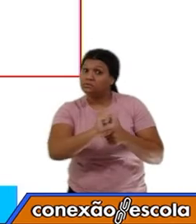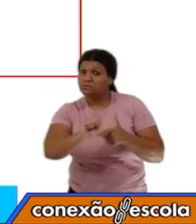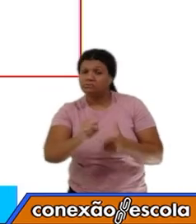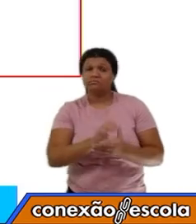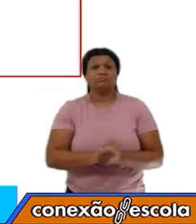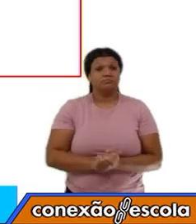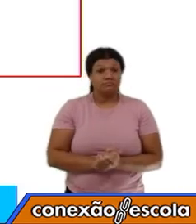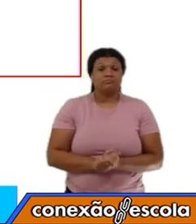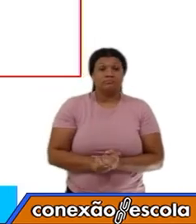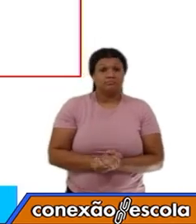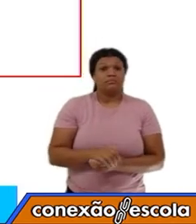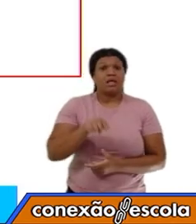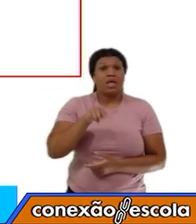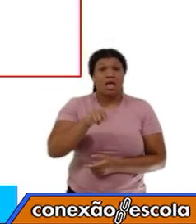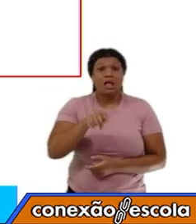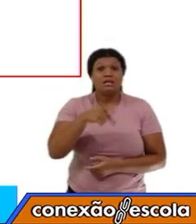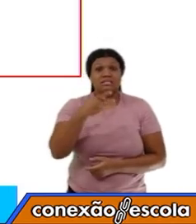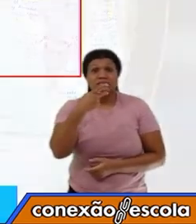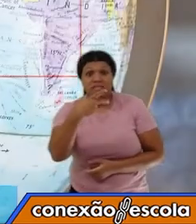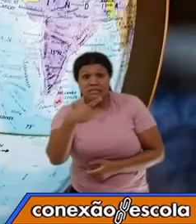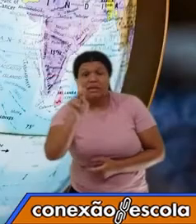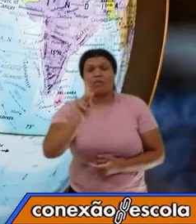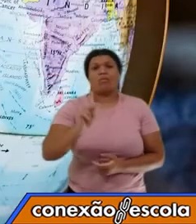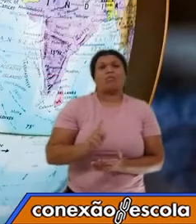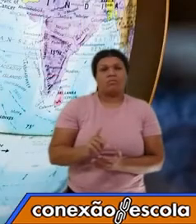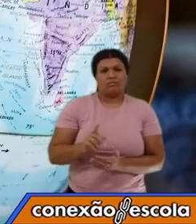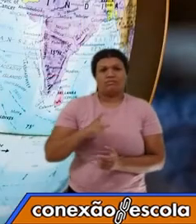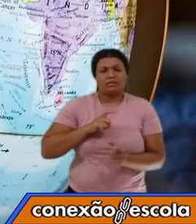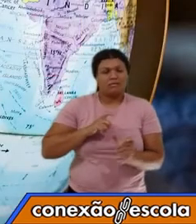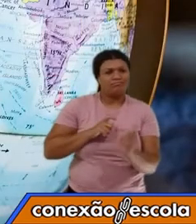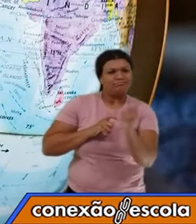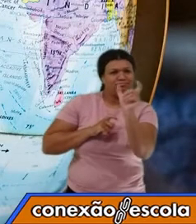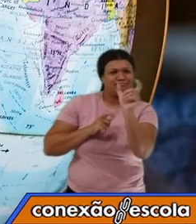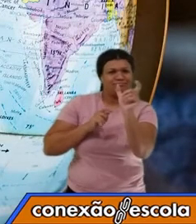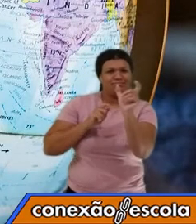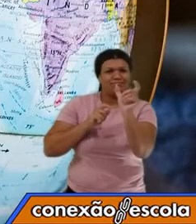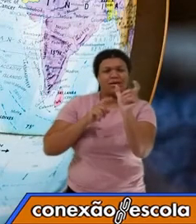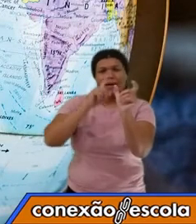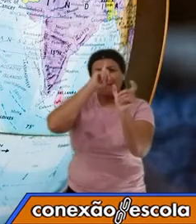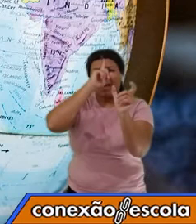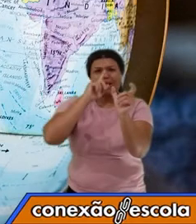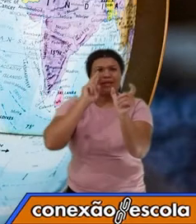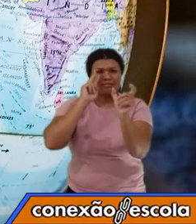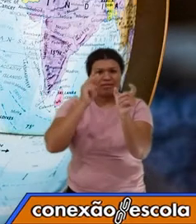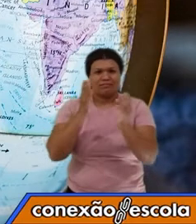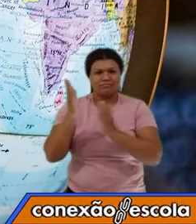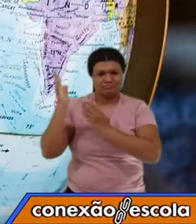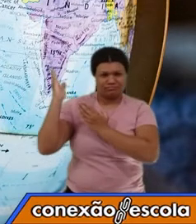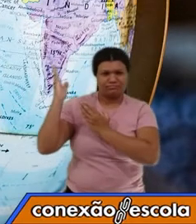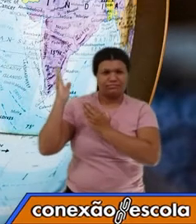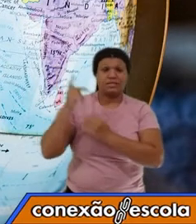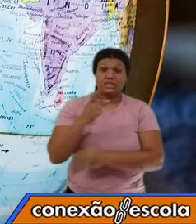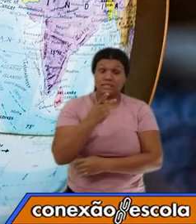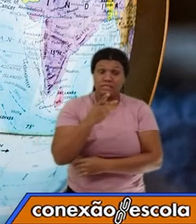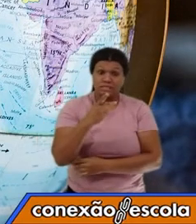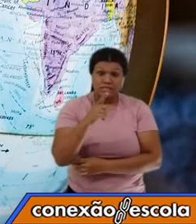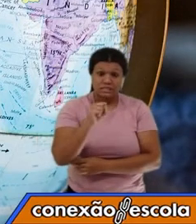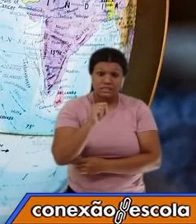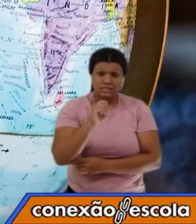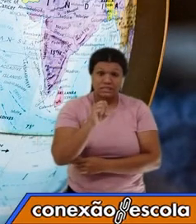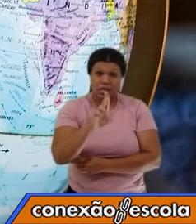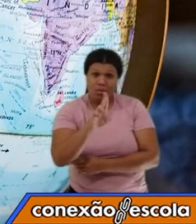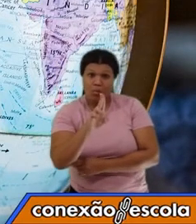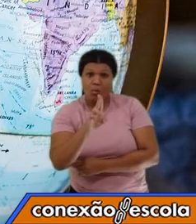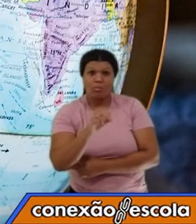Veja que a palavra seu e sua está grifado aí de cor amarela. Seu e sua significa